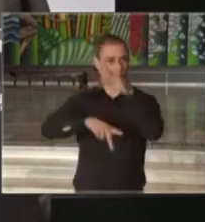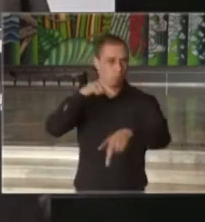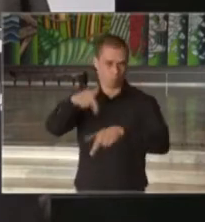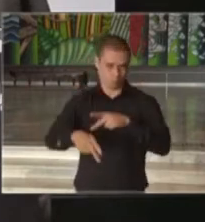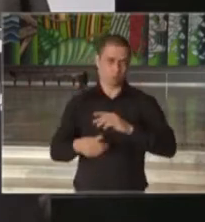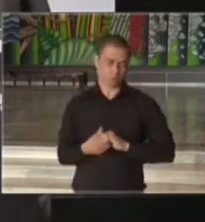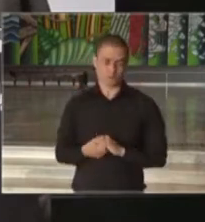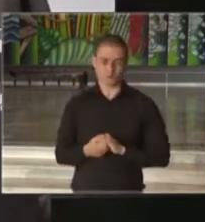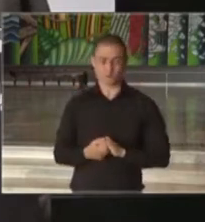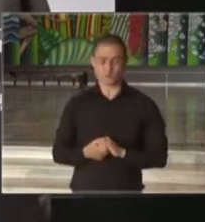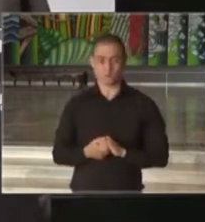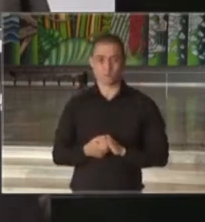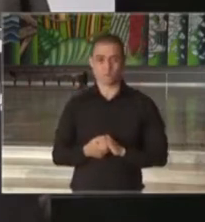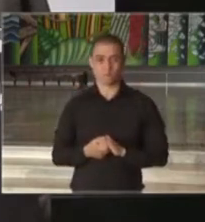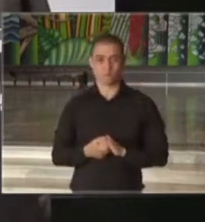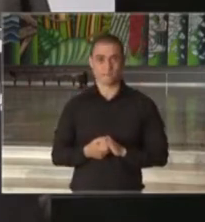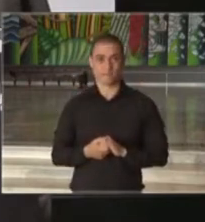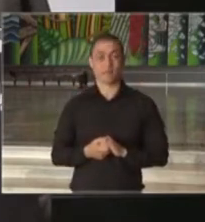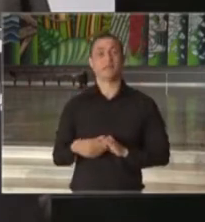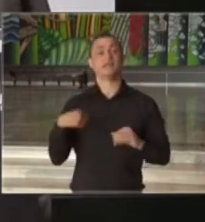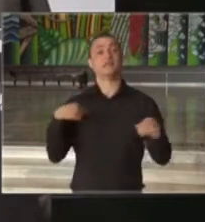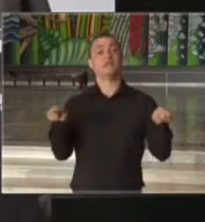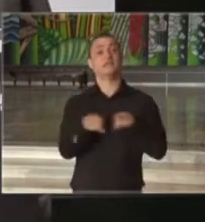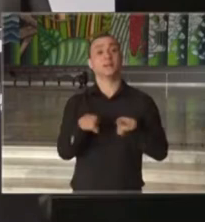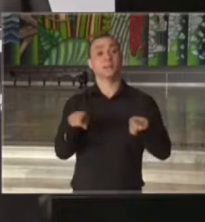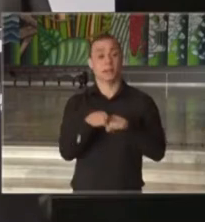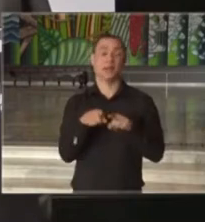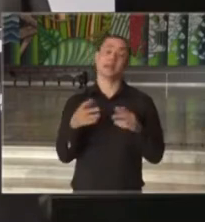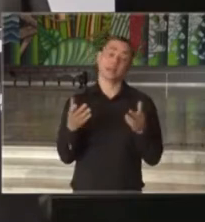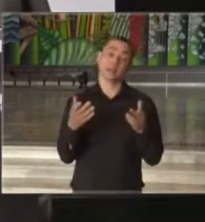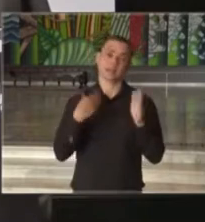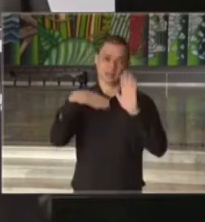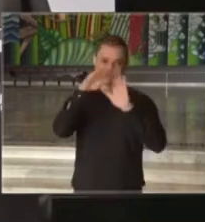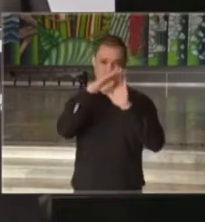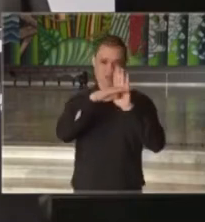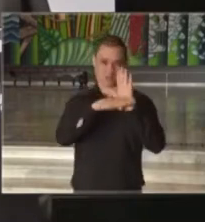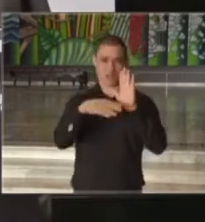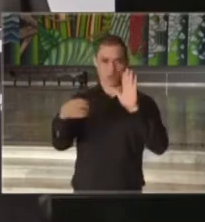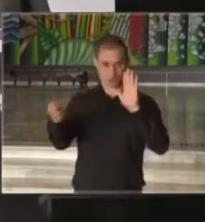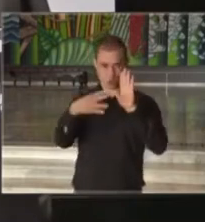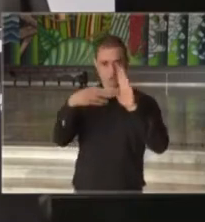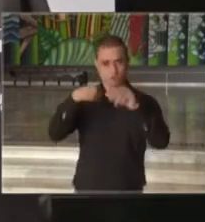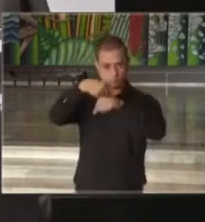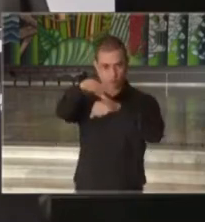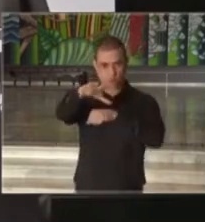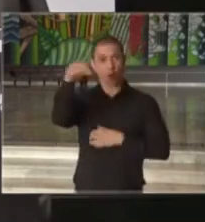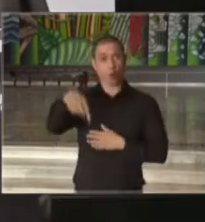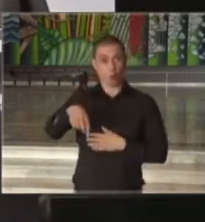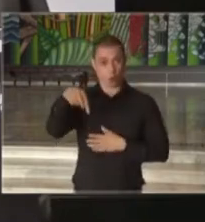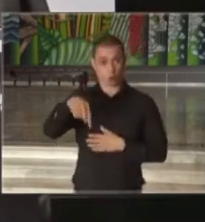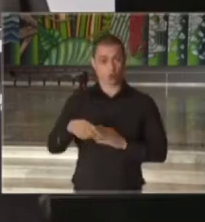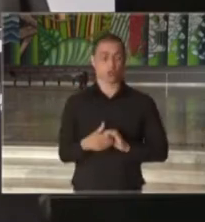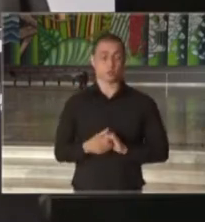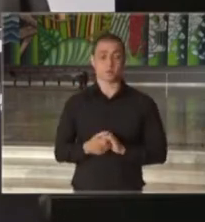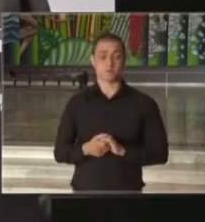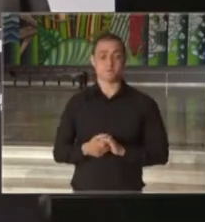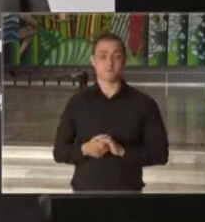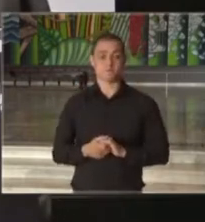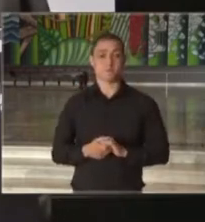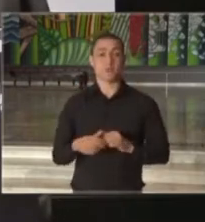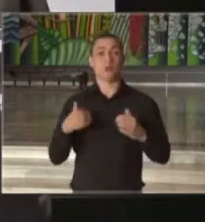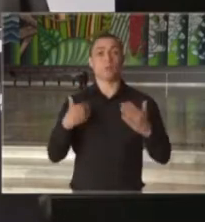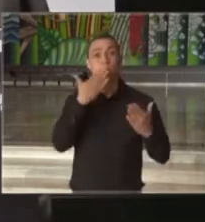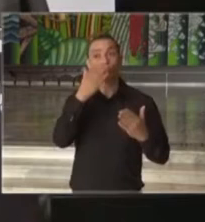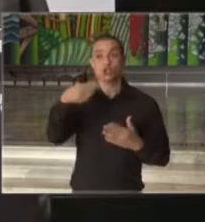população. Quero também, nas medidas, agora sim, nas medidas que vamos anunciar neste momento,